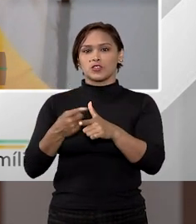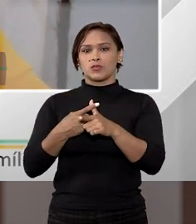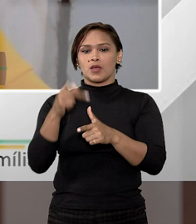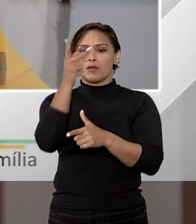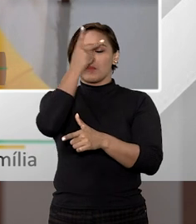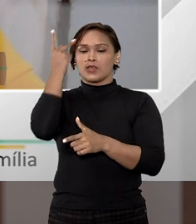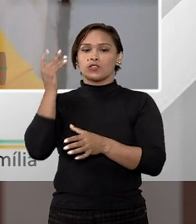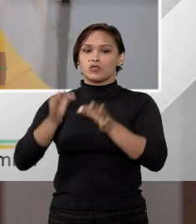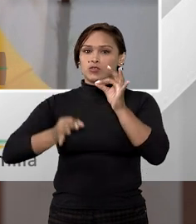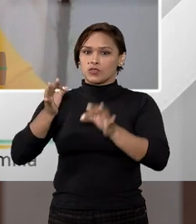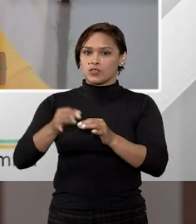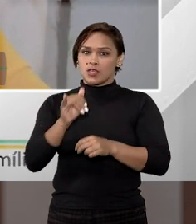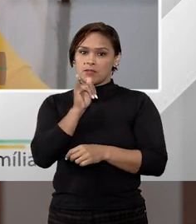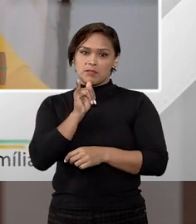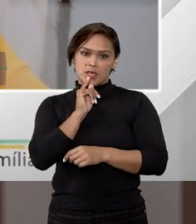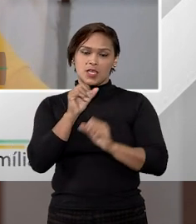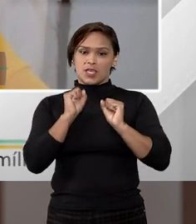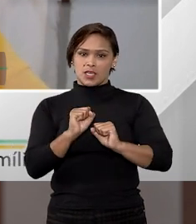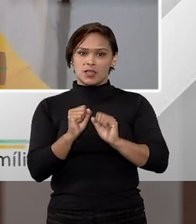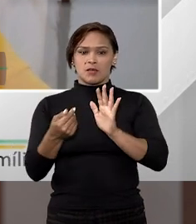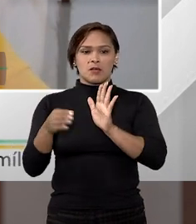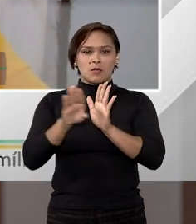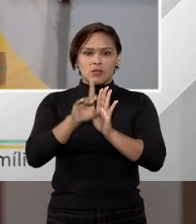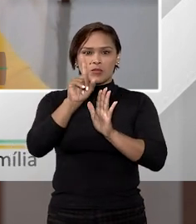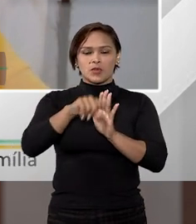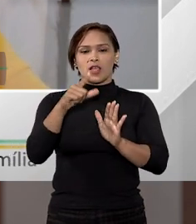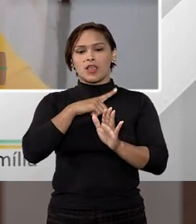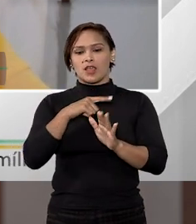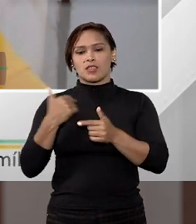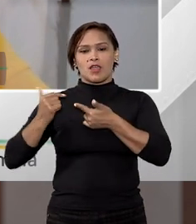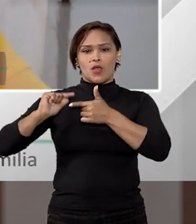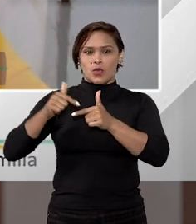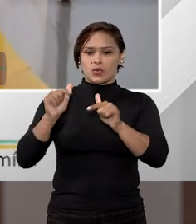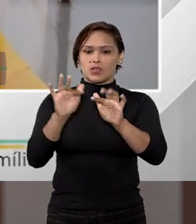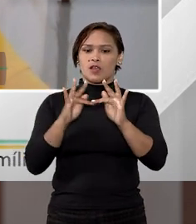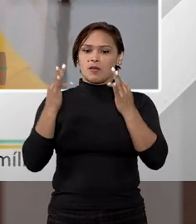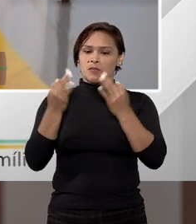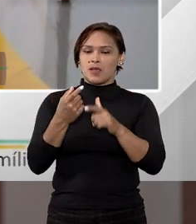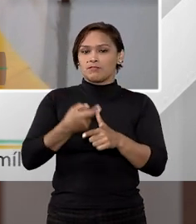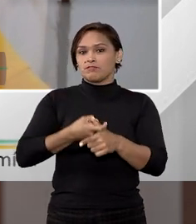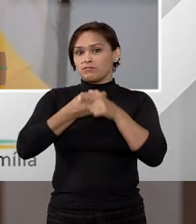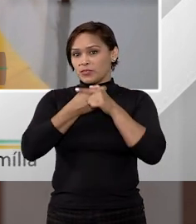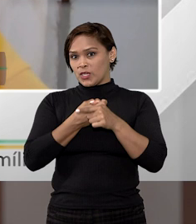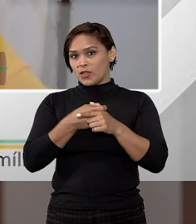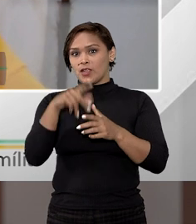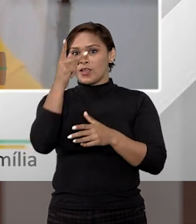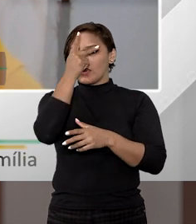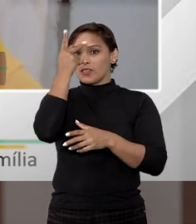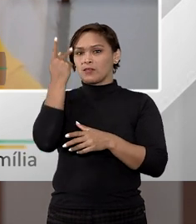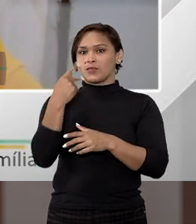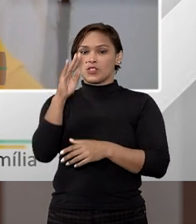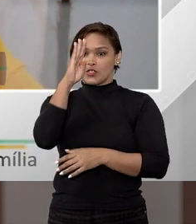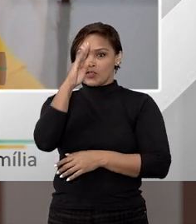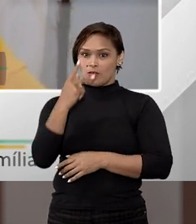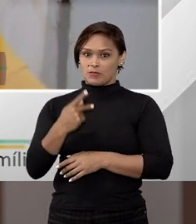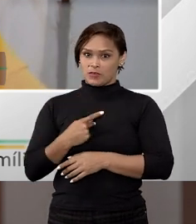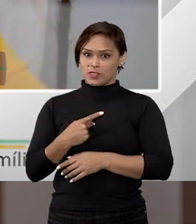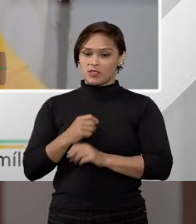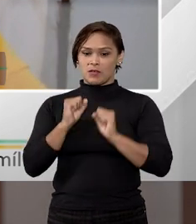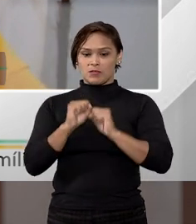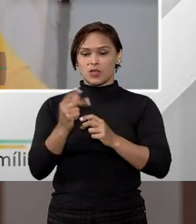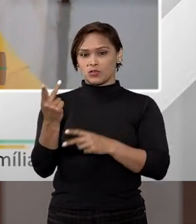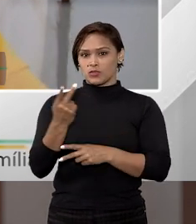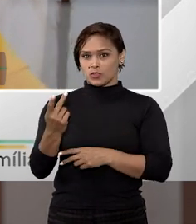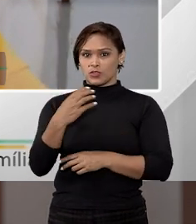da pessoa jurídica, por exemplo. Então, ele pode vir, sim, a ter os seus bens penhorados na pessoa física. Então, isso pode